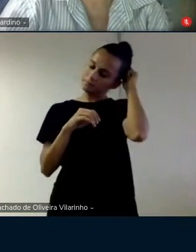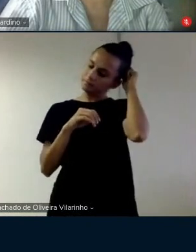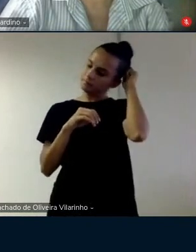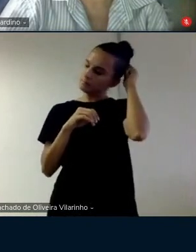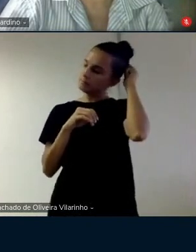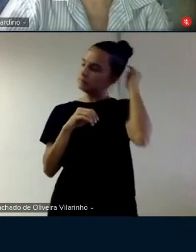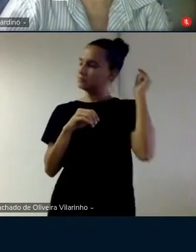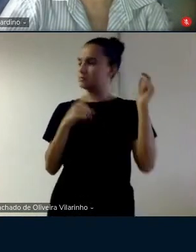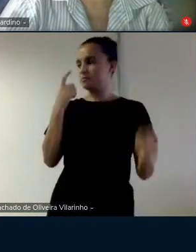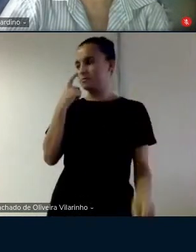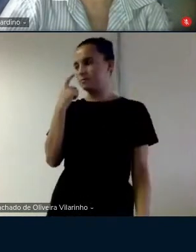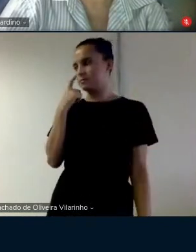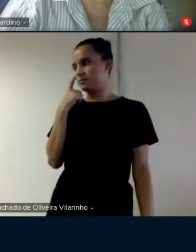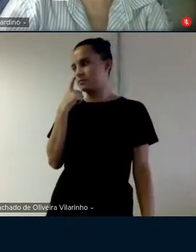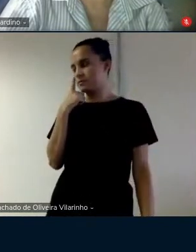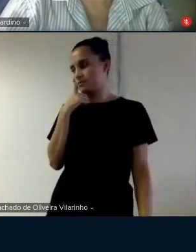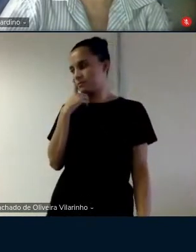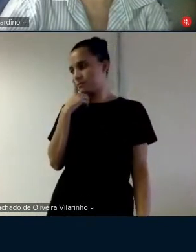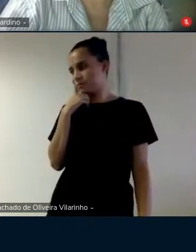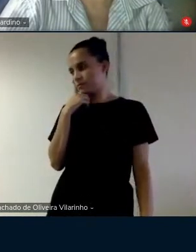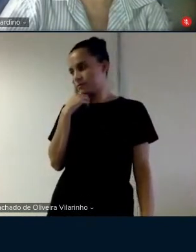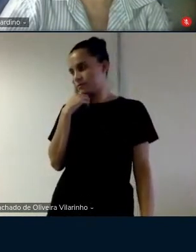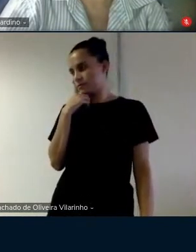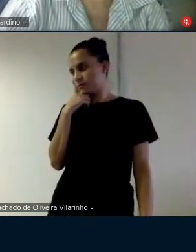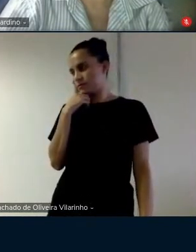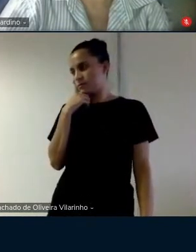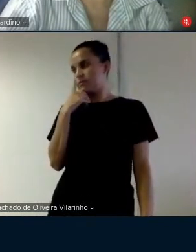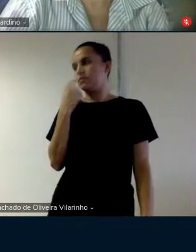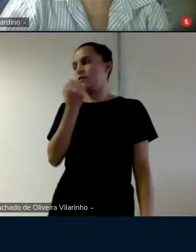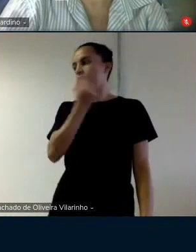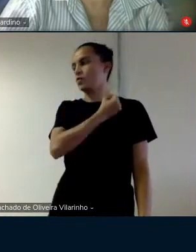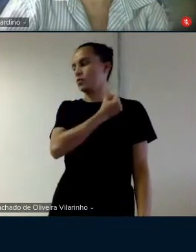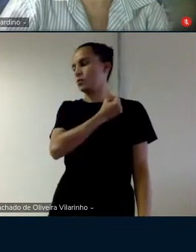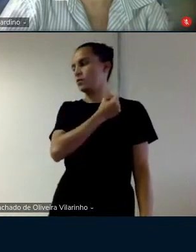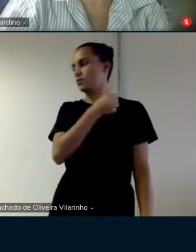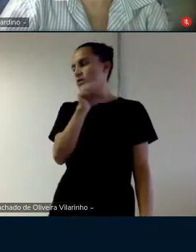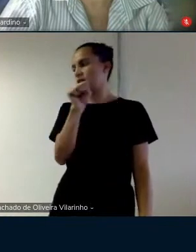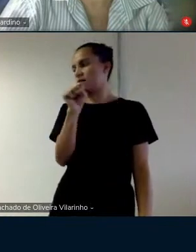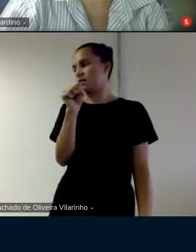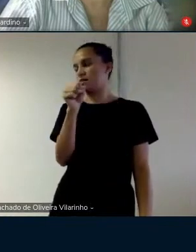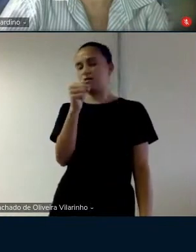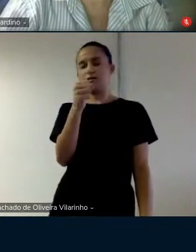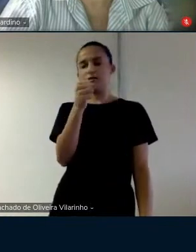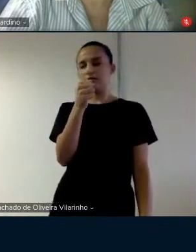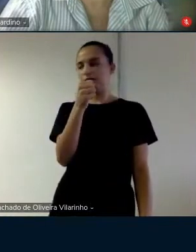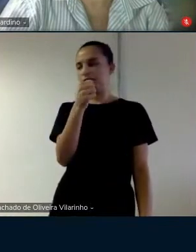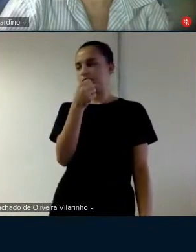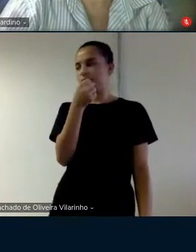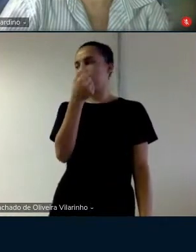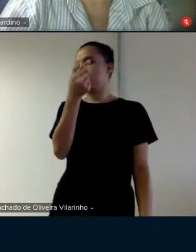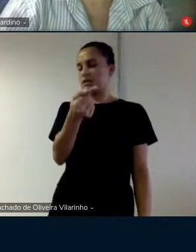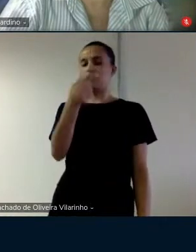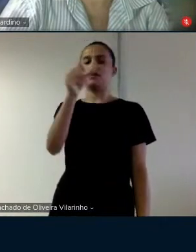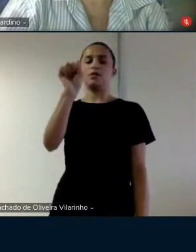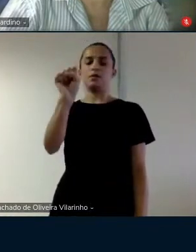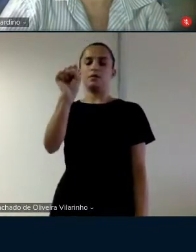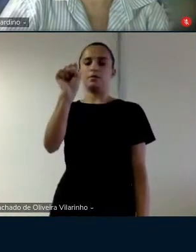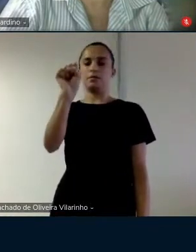aqui em no slide 78 eu acho que é no 78 deixa eu ver se é no 78